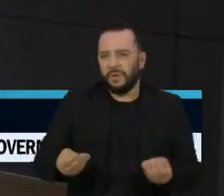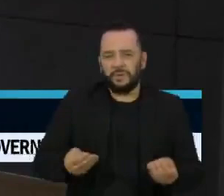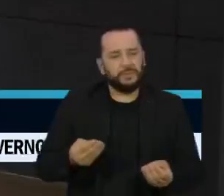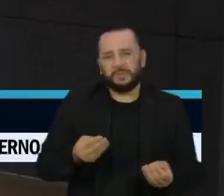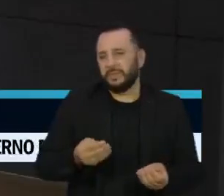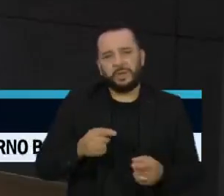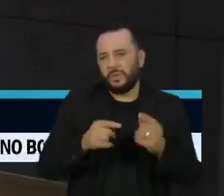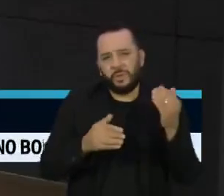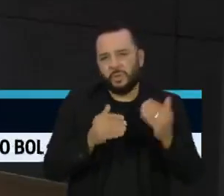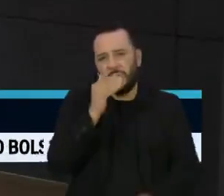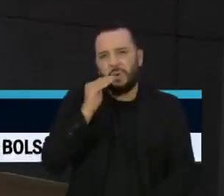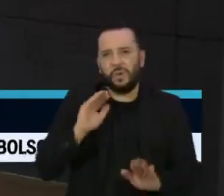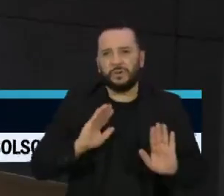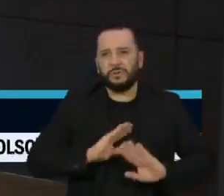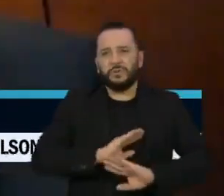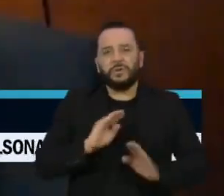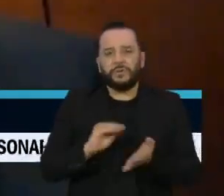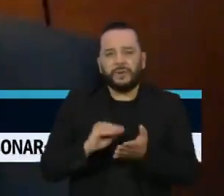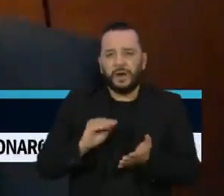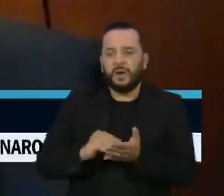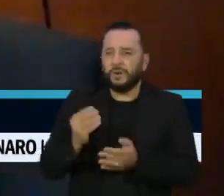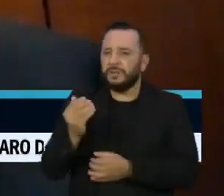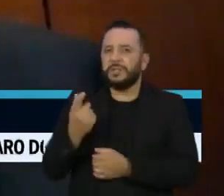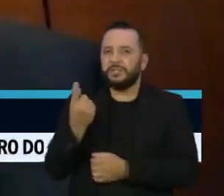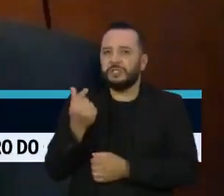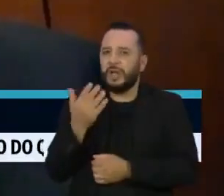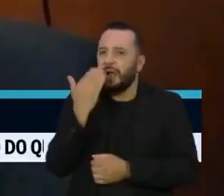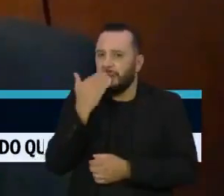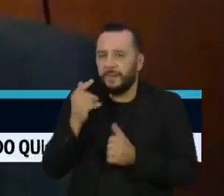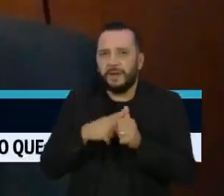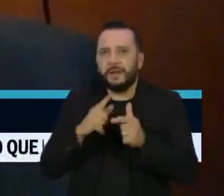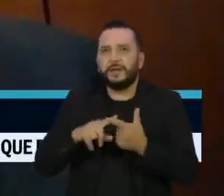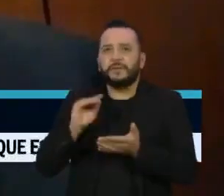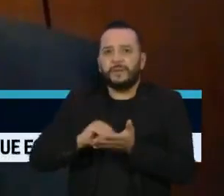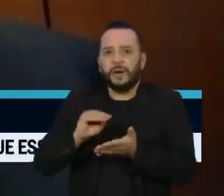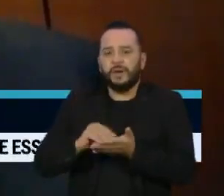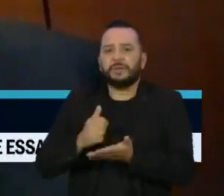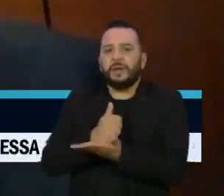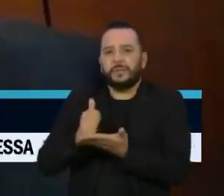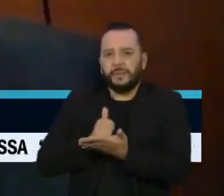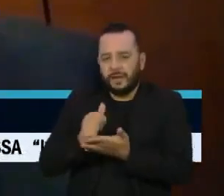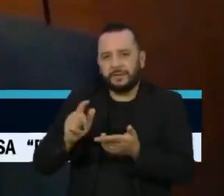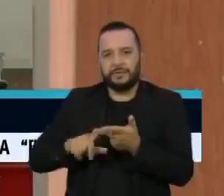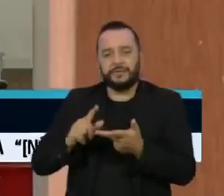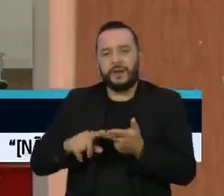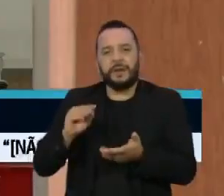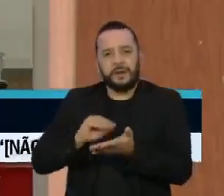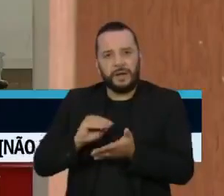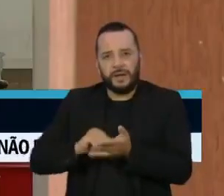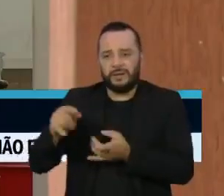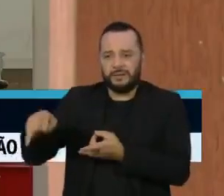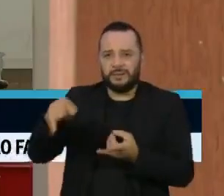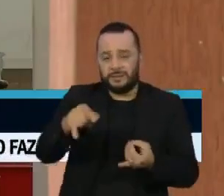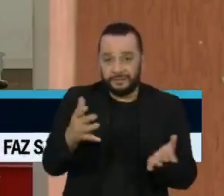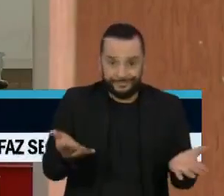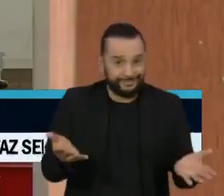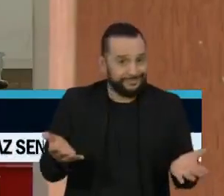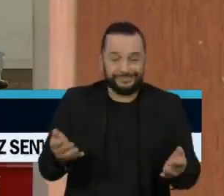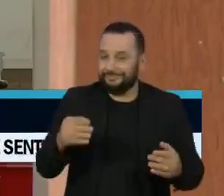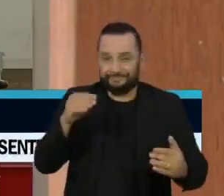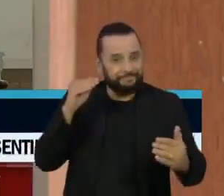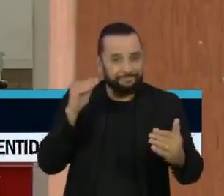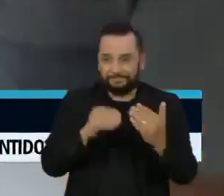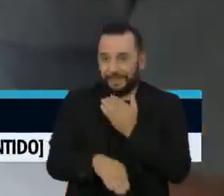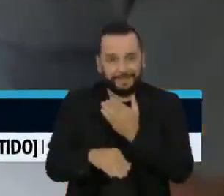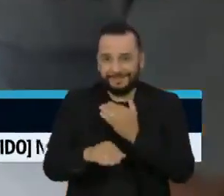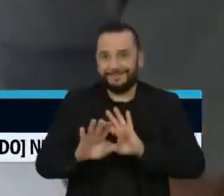absurdo. Quando faltam dinheiro para alimentos, quando faltam dinheiro para remédios, quando faltam dinheiro para leitos. Discurso que destoa